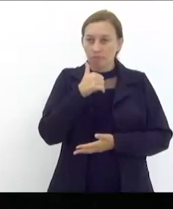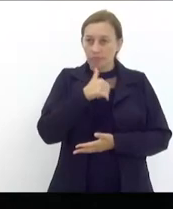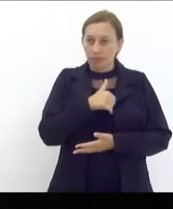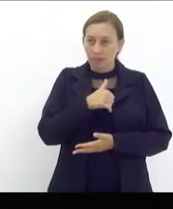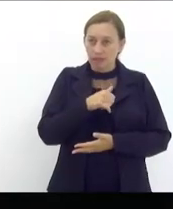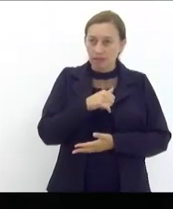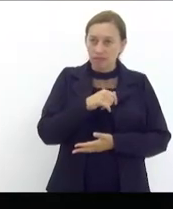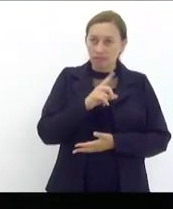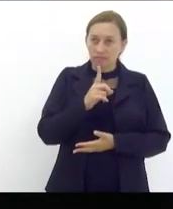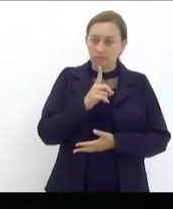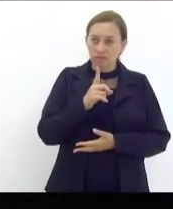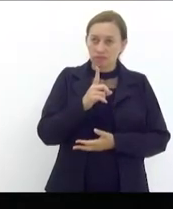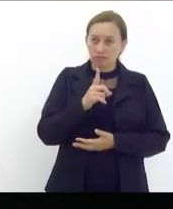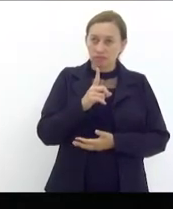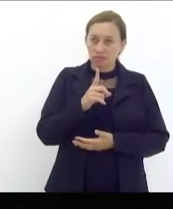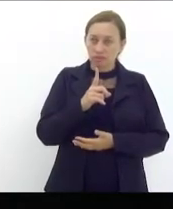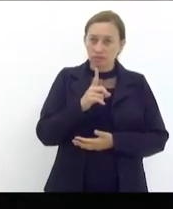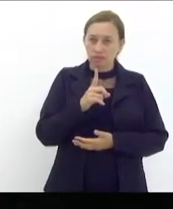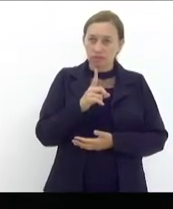apossadas